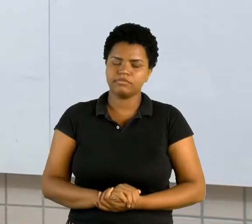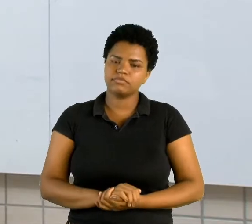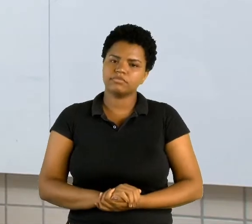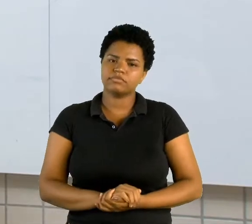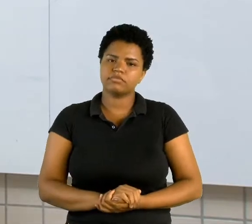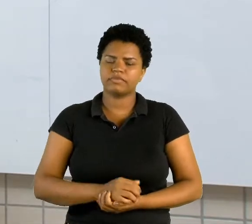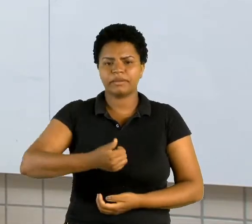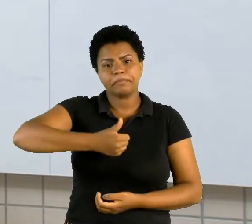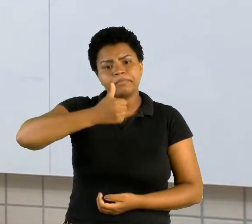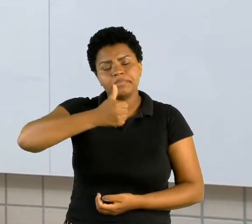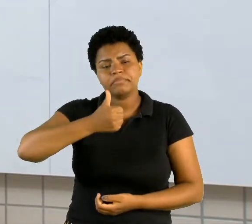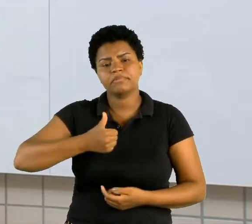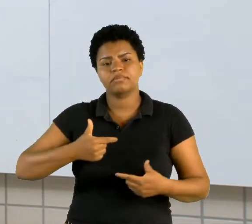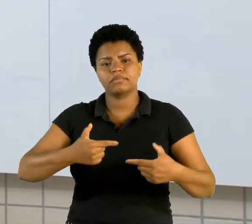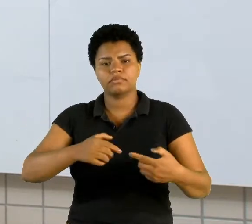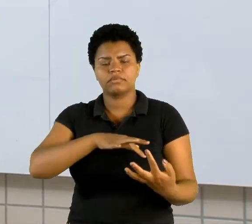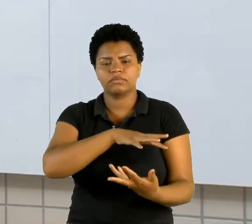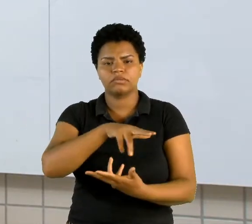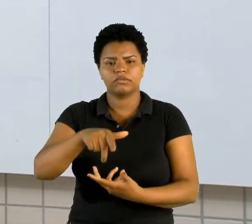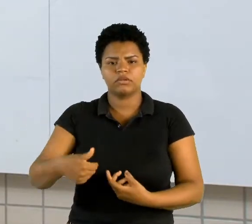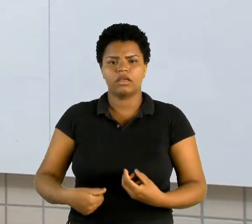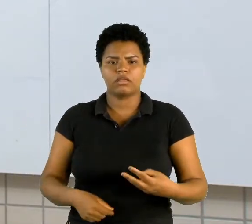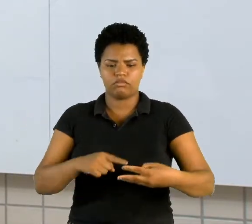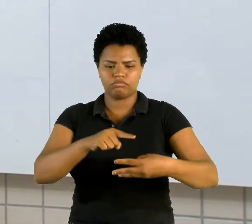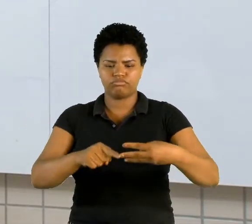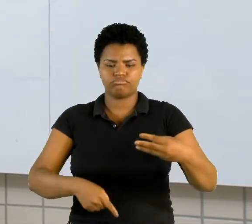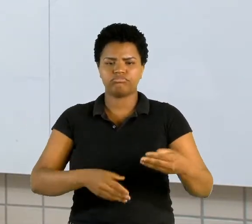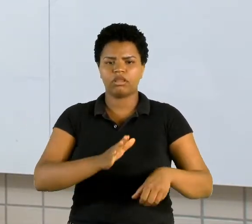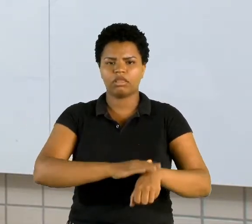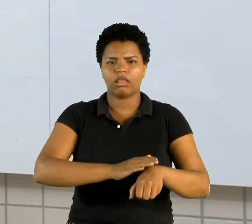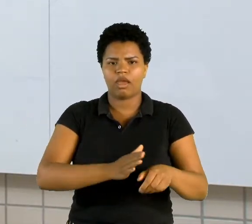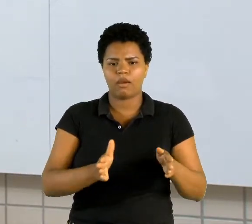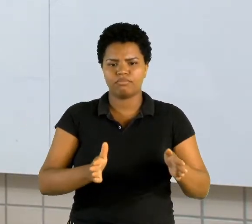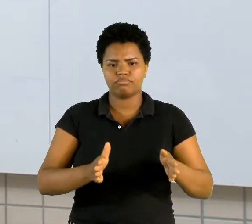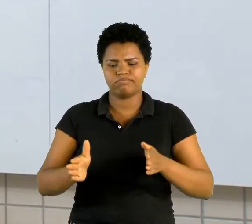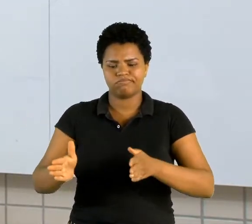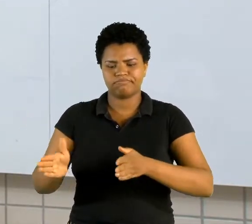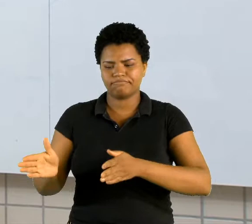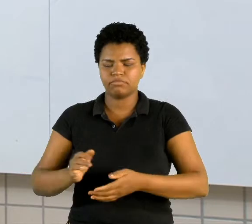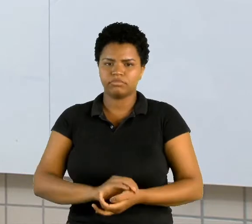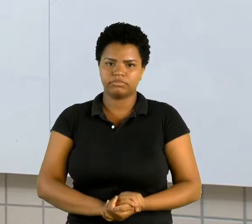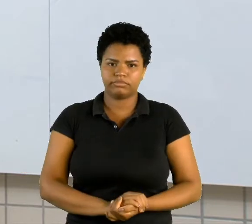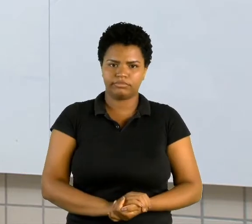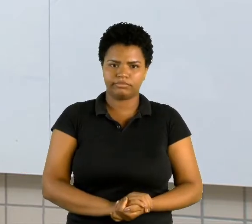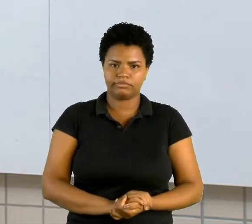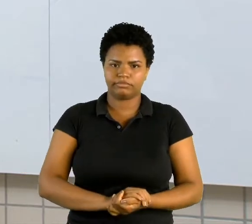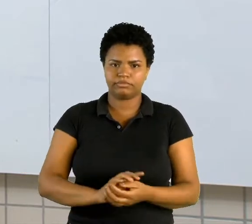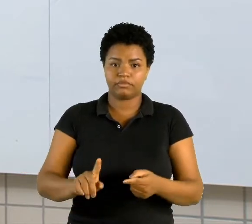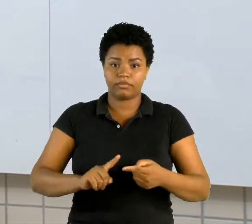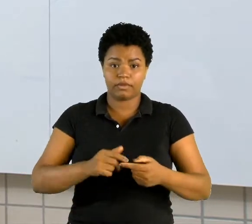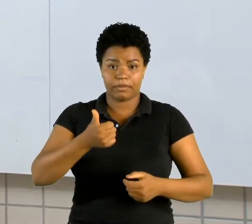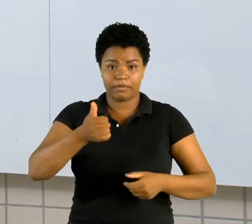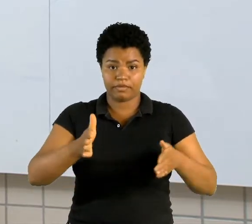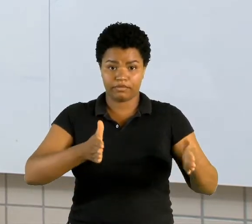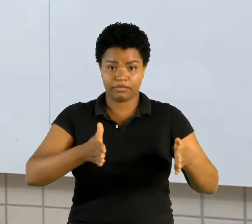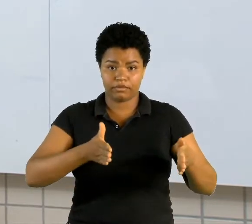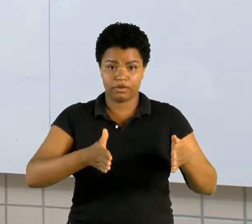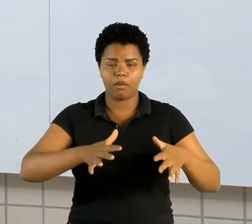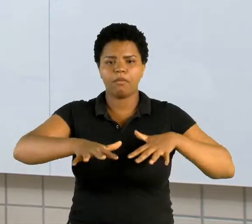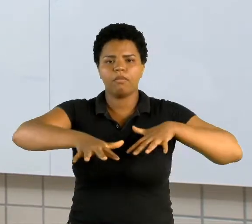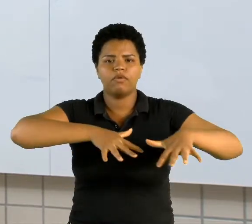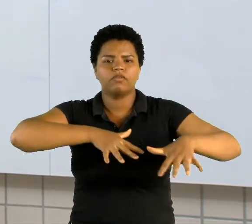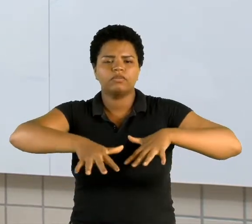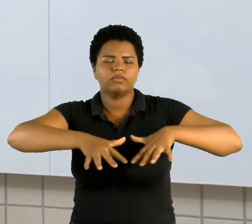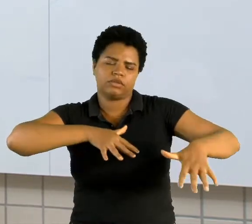Primeira Guerra Mundial, ela é dividida em três períodos. Pode ser dividida em três fases. A primeira fase foi a chamada fase de movimentos,